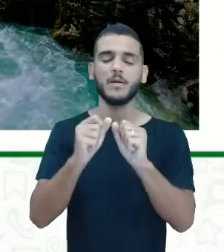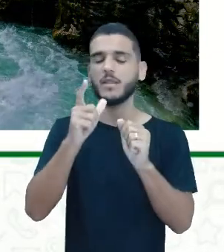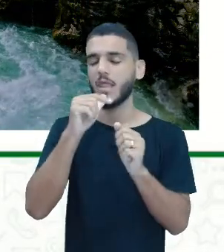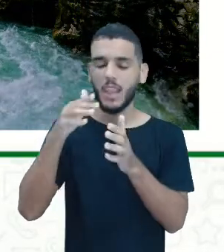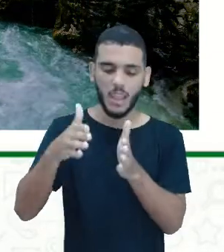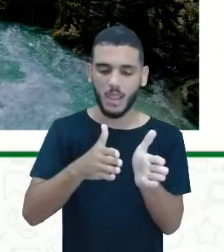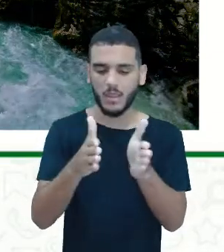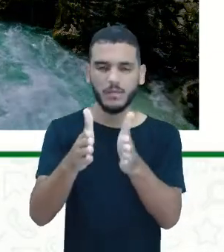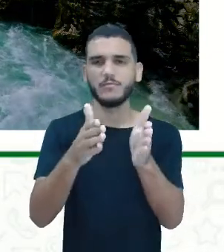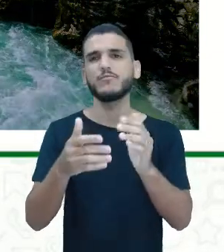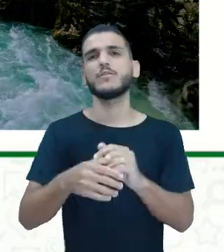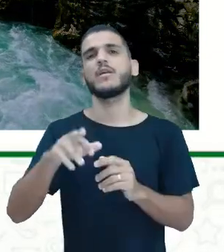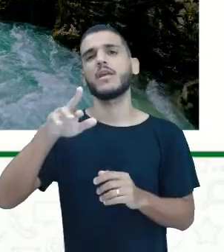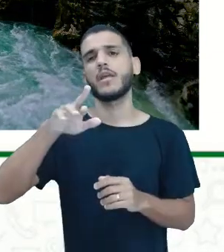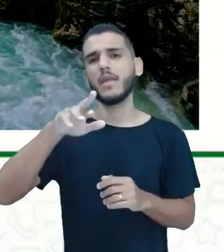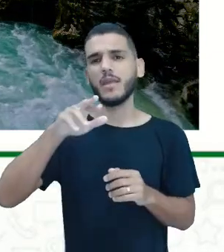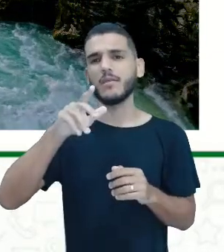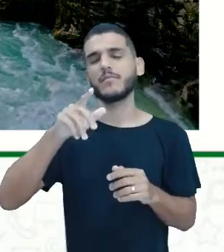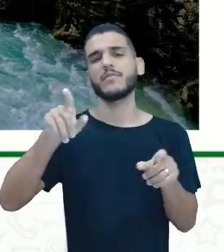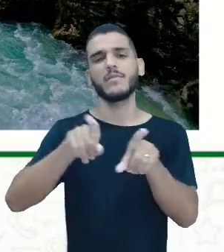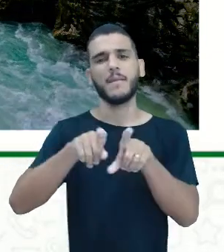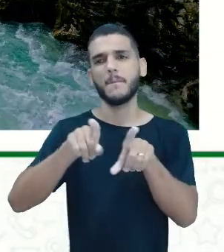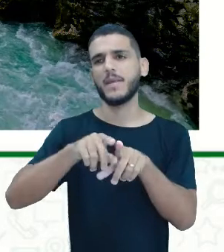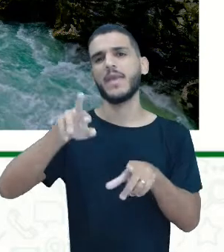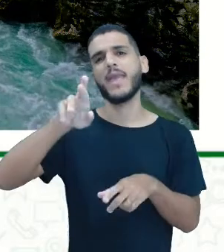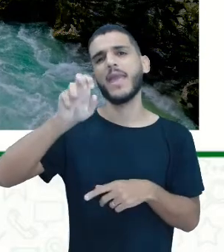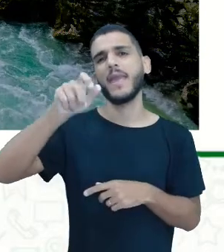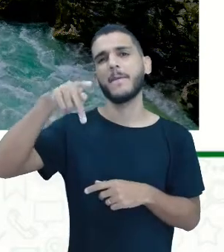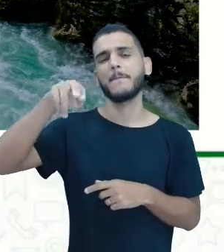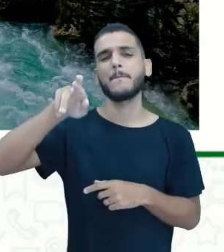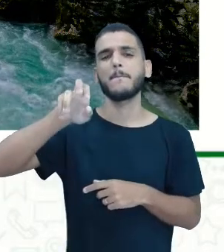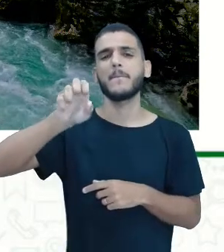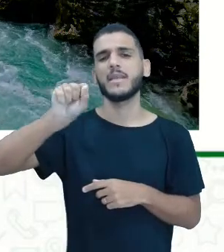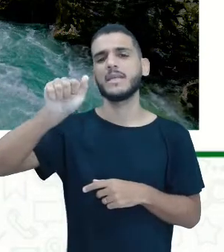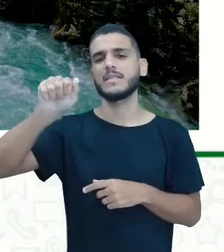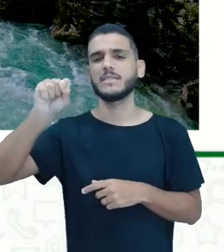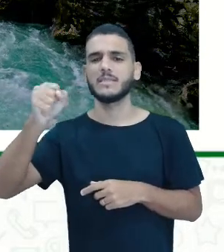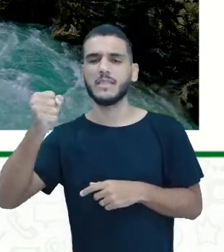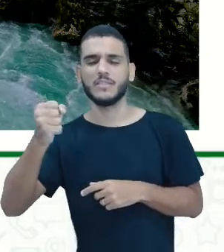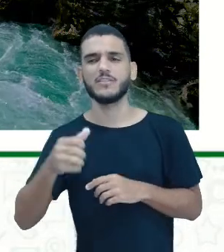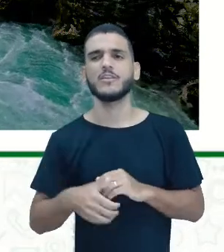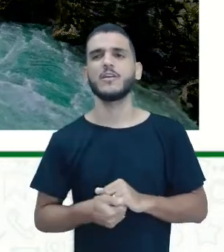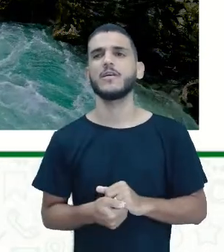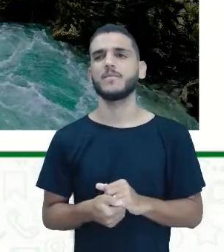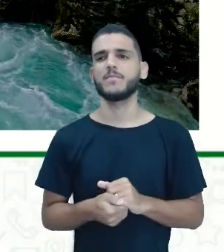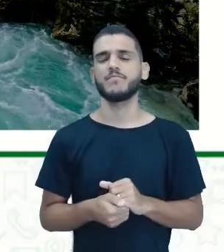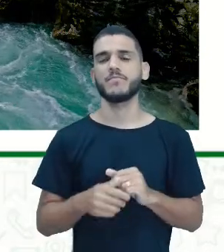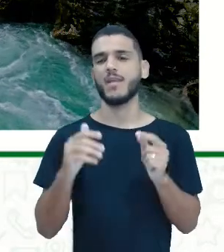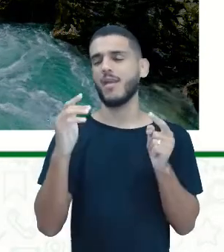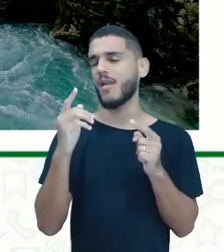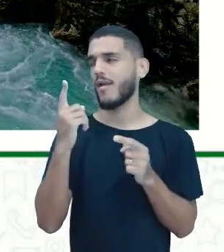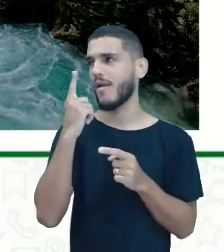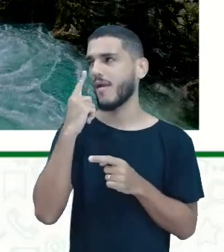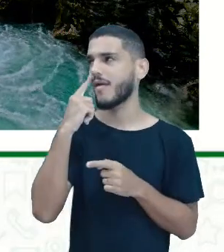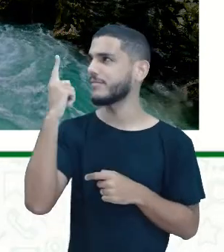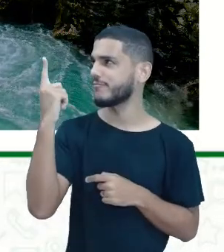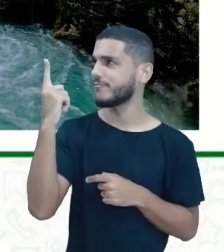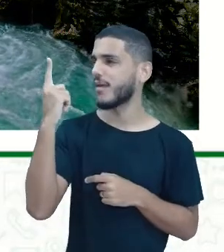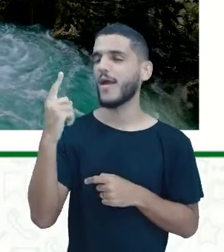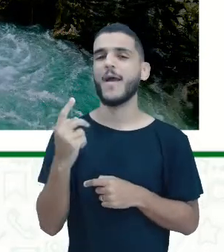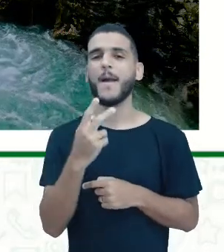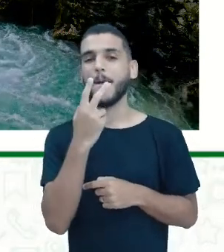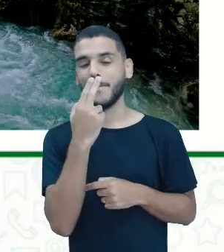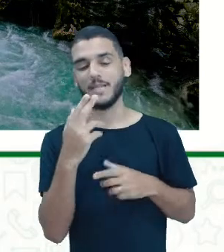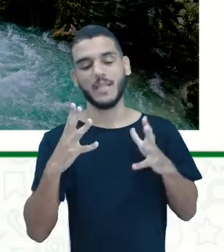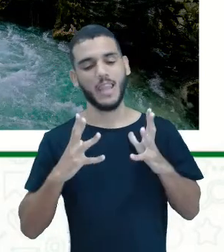rios, de represas. Olha que rio lindo esse daí, não é? Esse rio parece ser bem limpinho, né? Mas vocês lembram que a